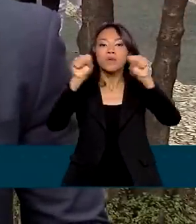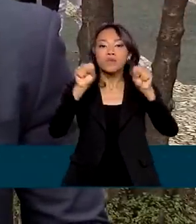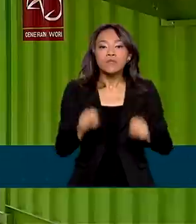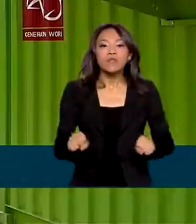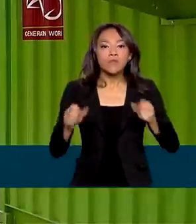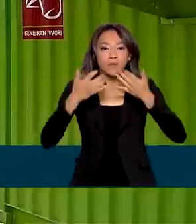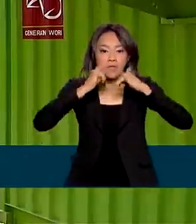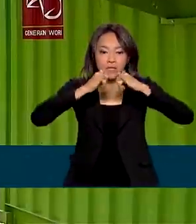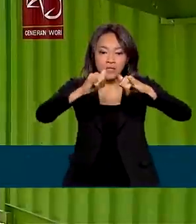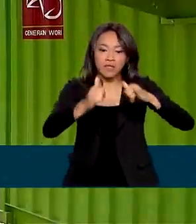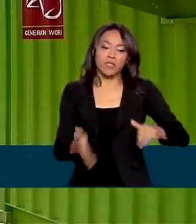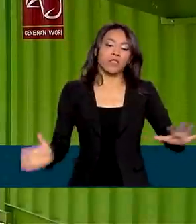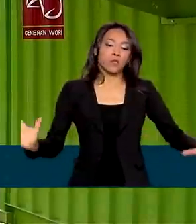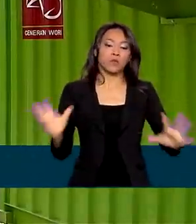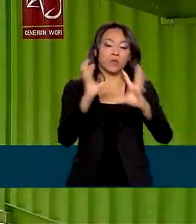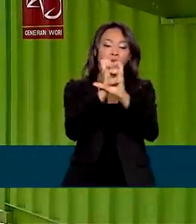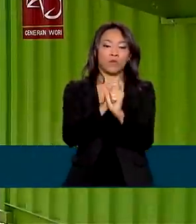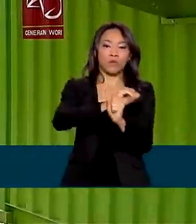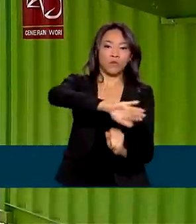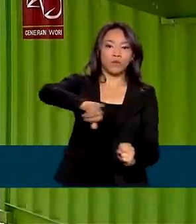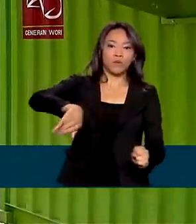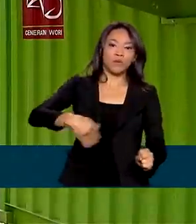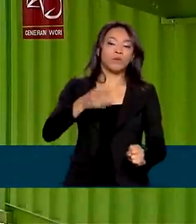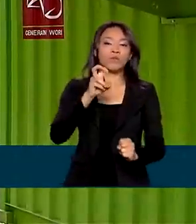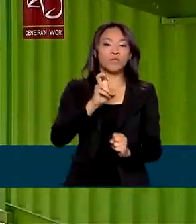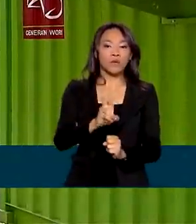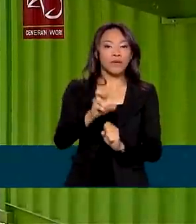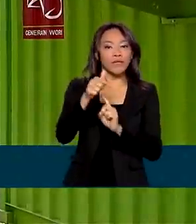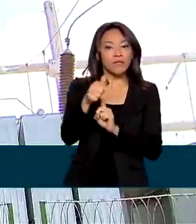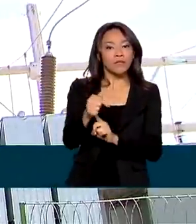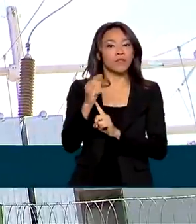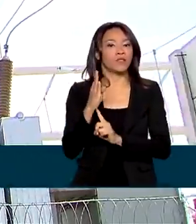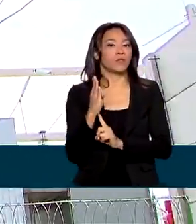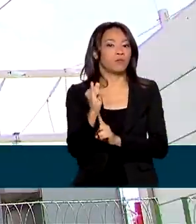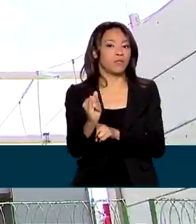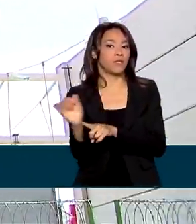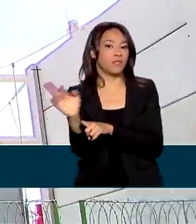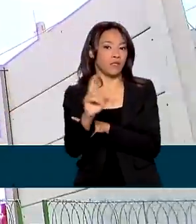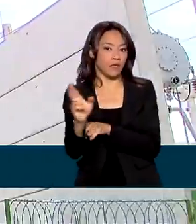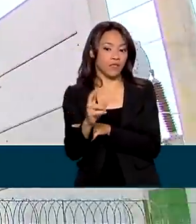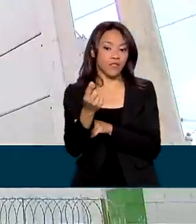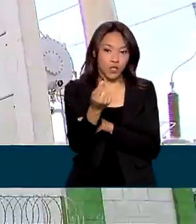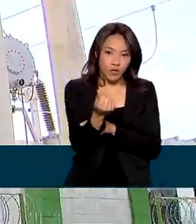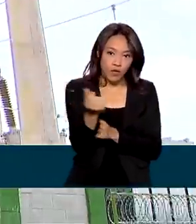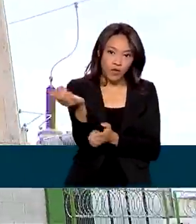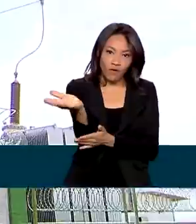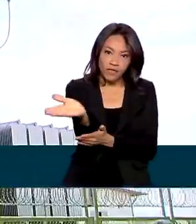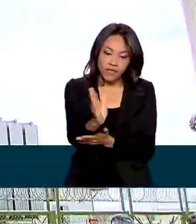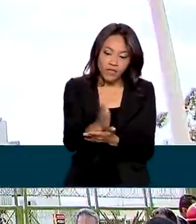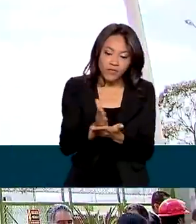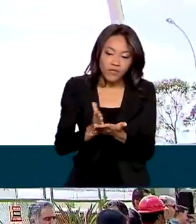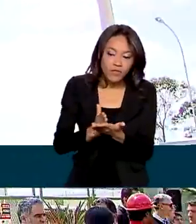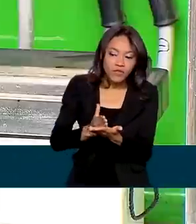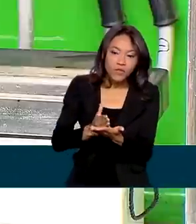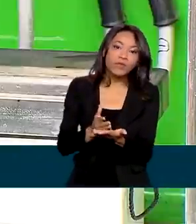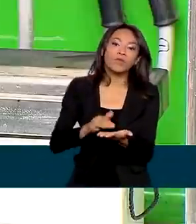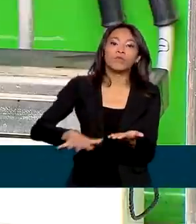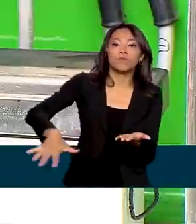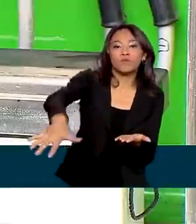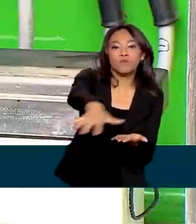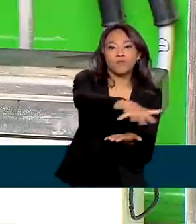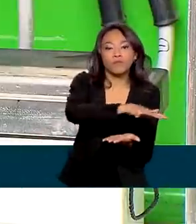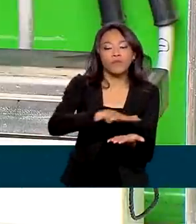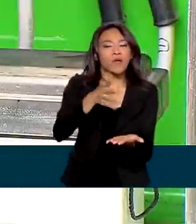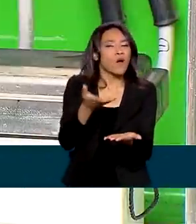Energia. O custo total será de R$ 57 bilhões e o valor será rateado entre todos os usuários. A